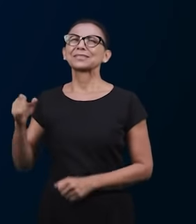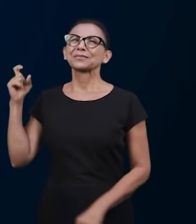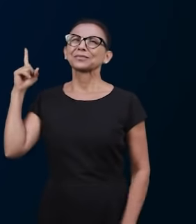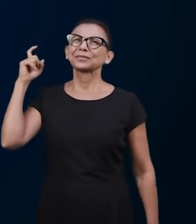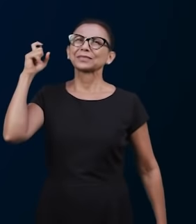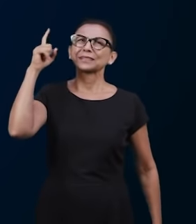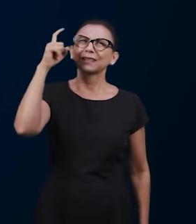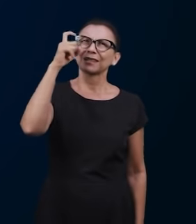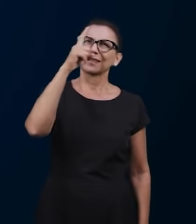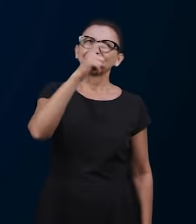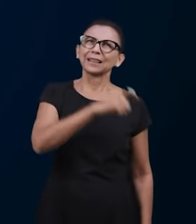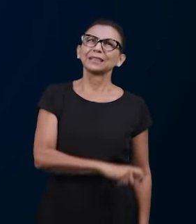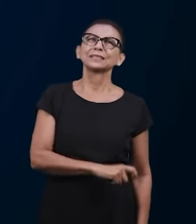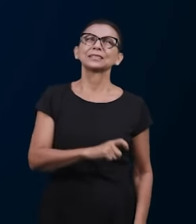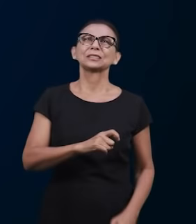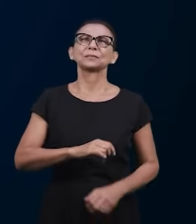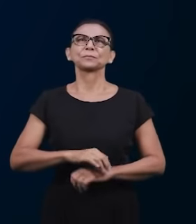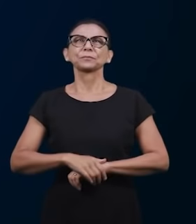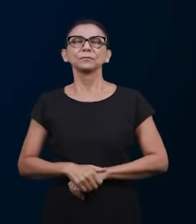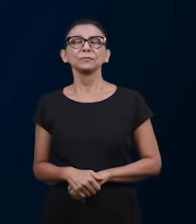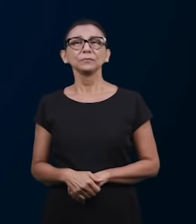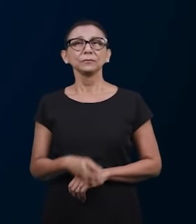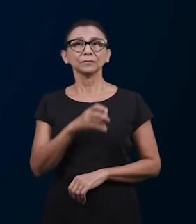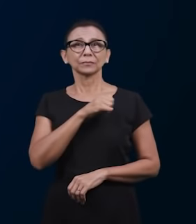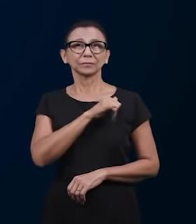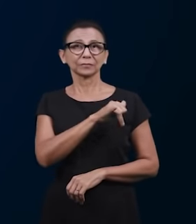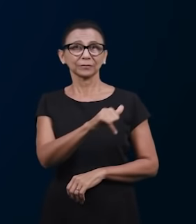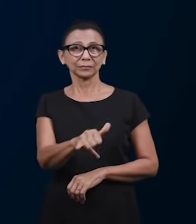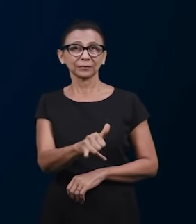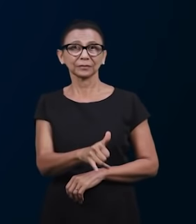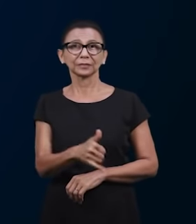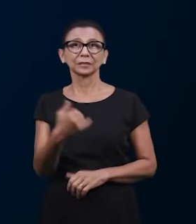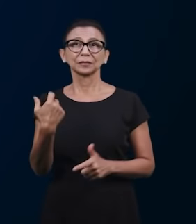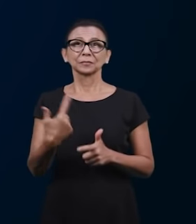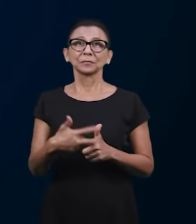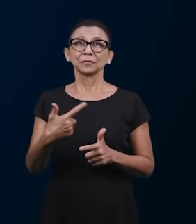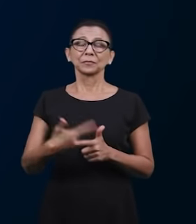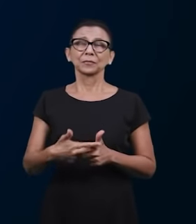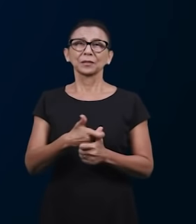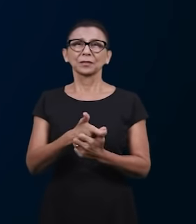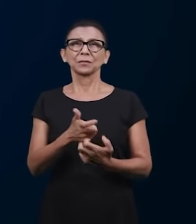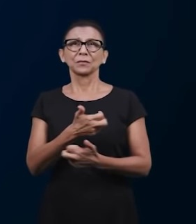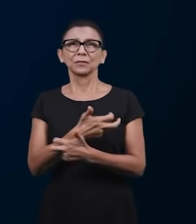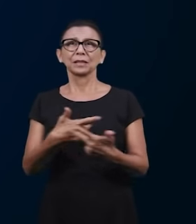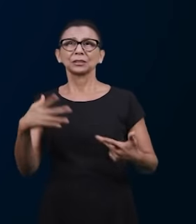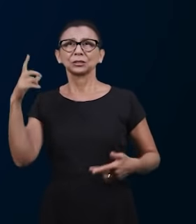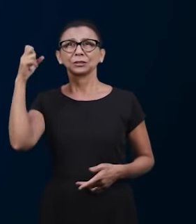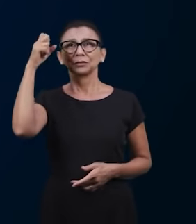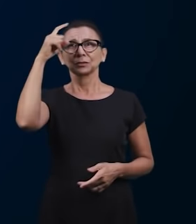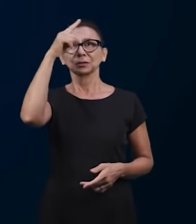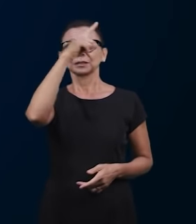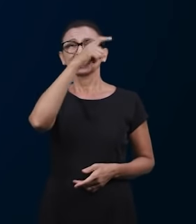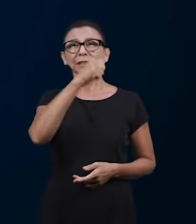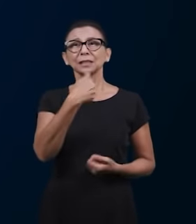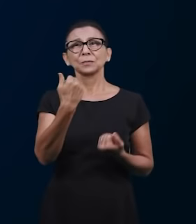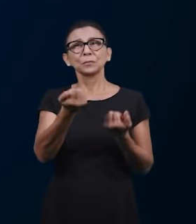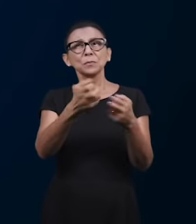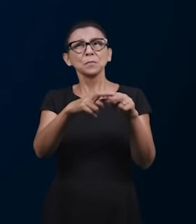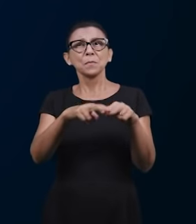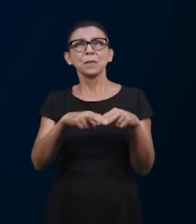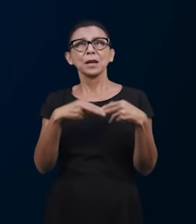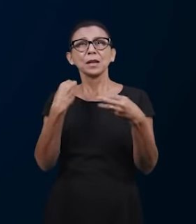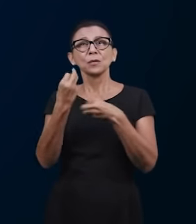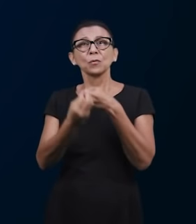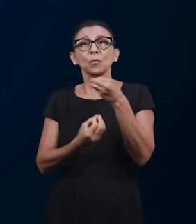muitas dificuldades, que não vamos a enumerar aqui, mas dificuldades, então, nos